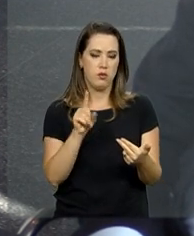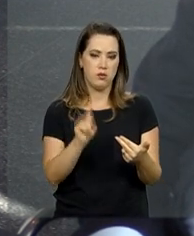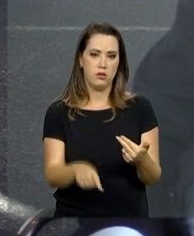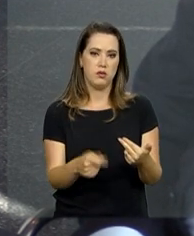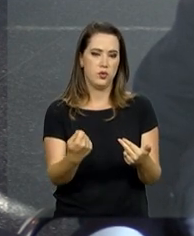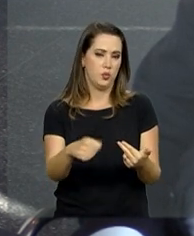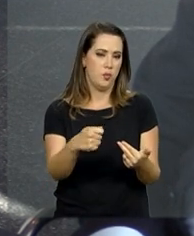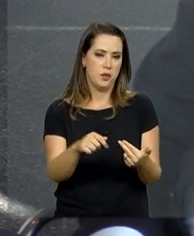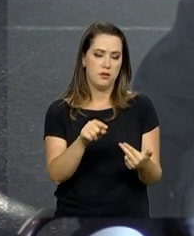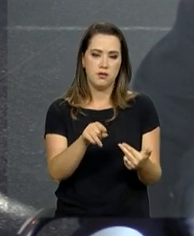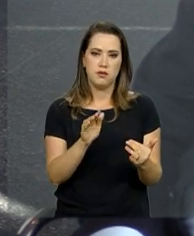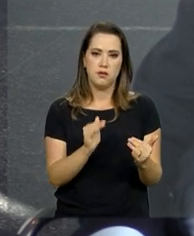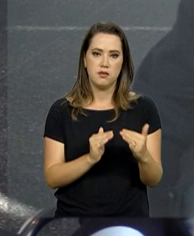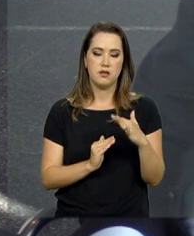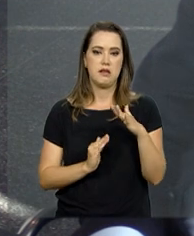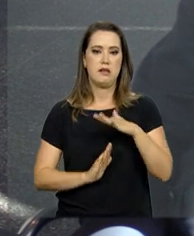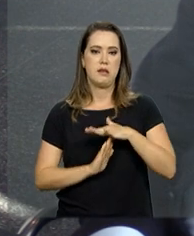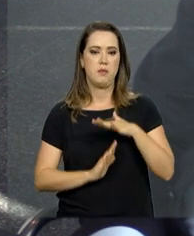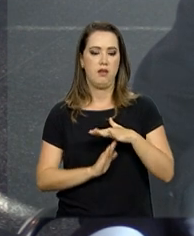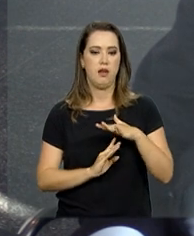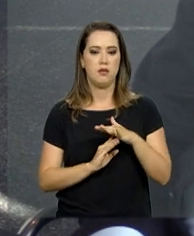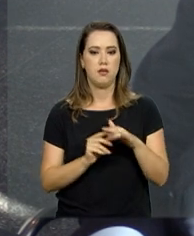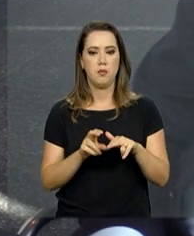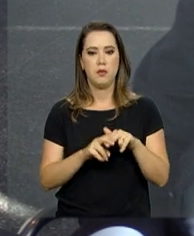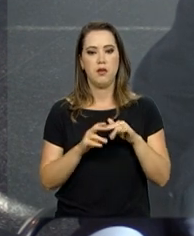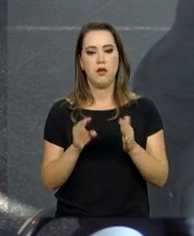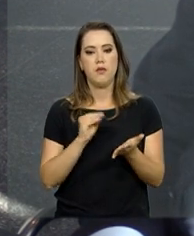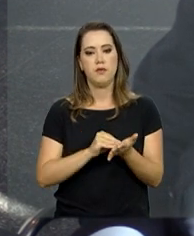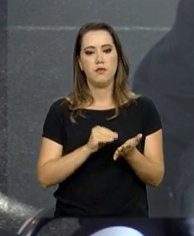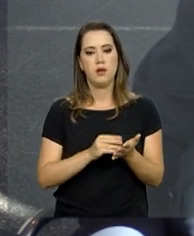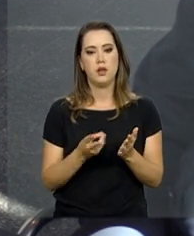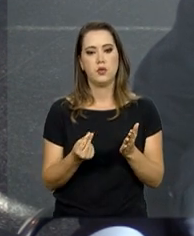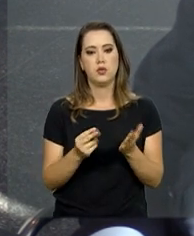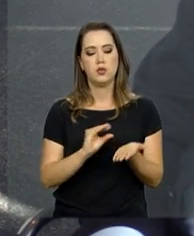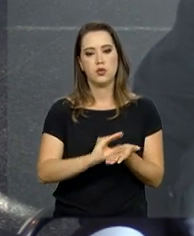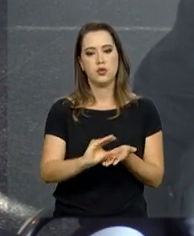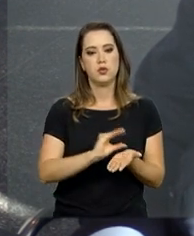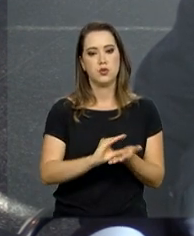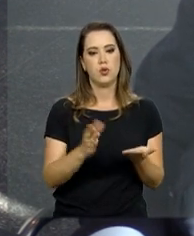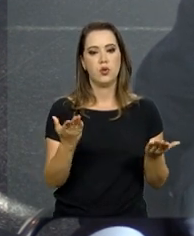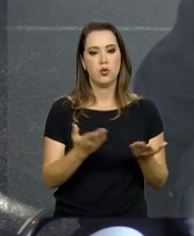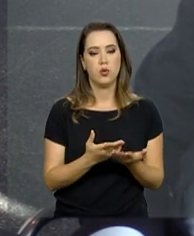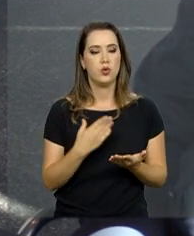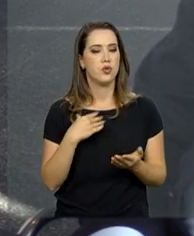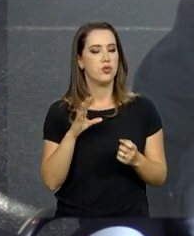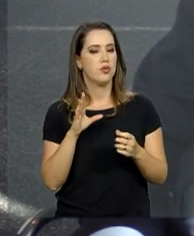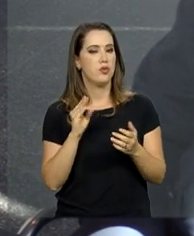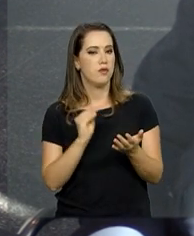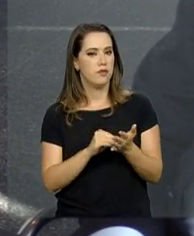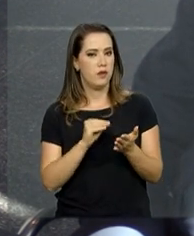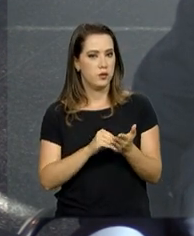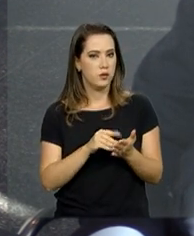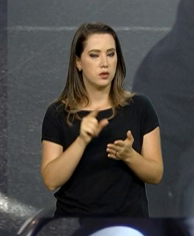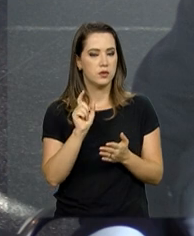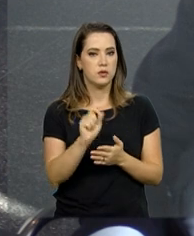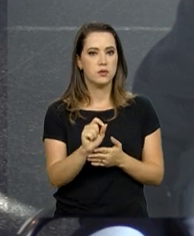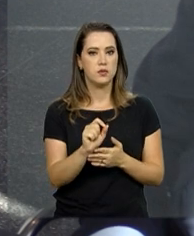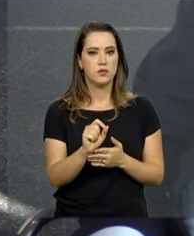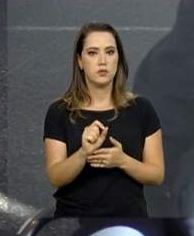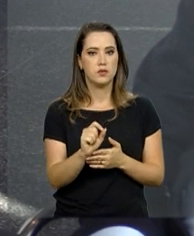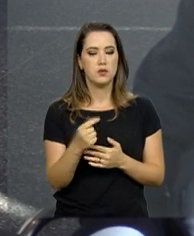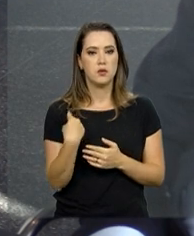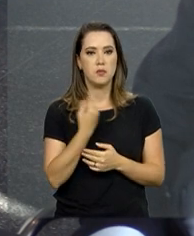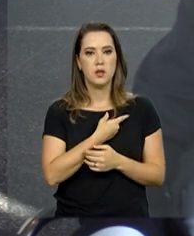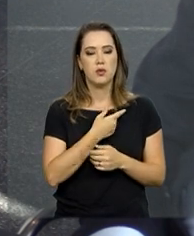não está limitado pela falta de recursos. O desenvolvimento da infraestrutura, o investimento da infraestrutura no Brasil, hoje está limitado